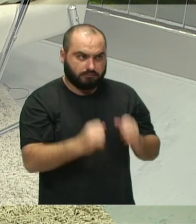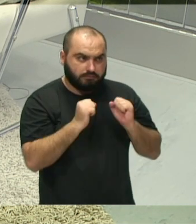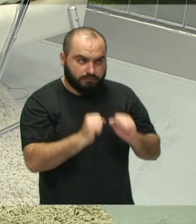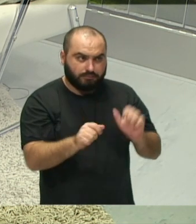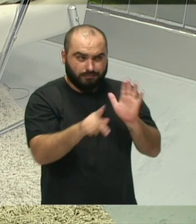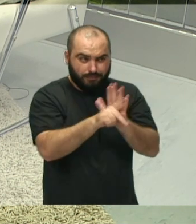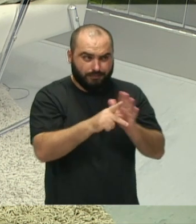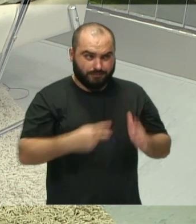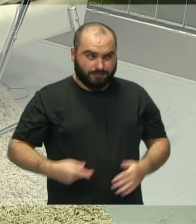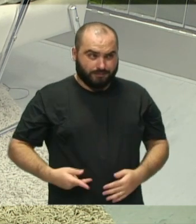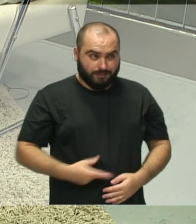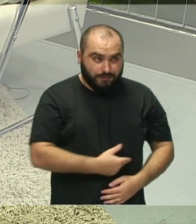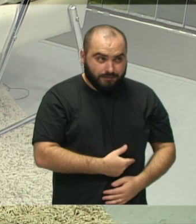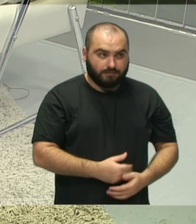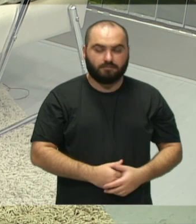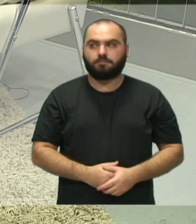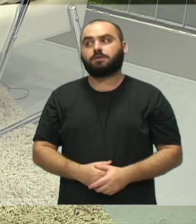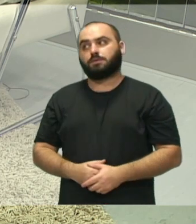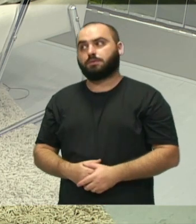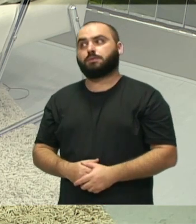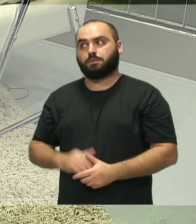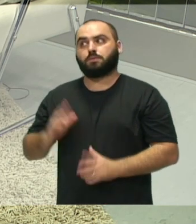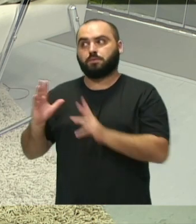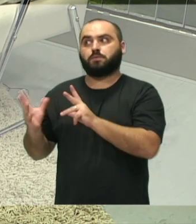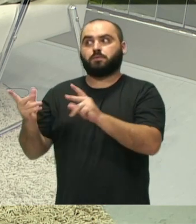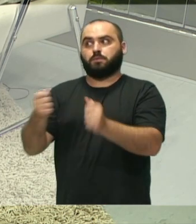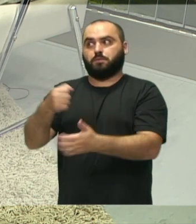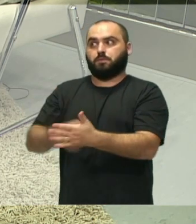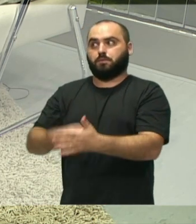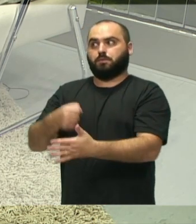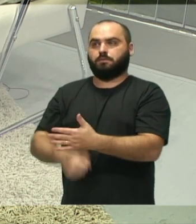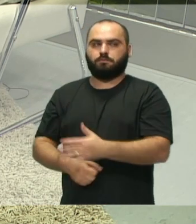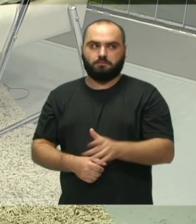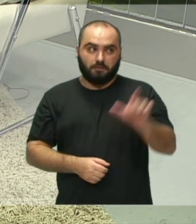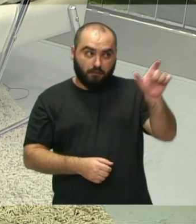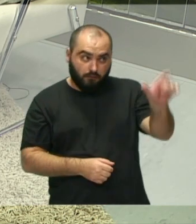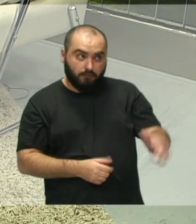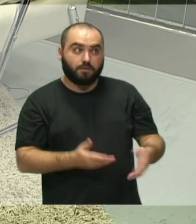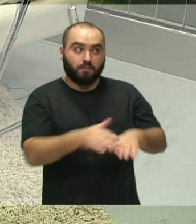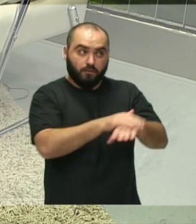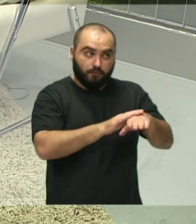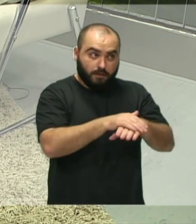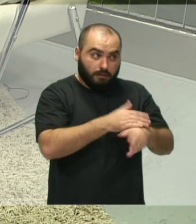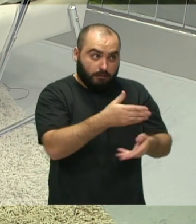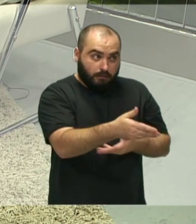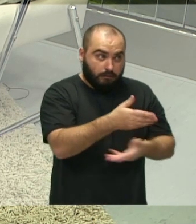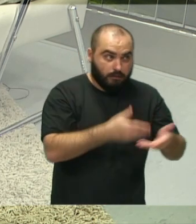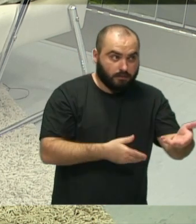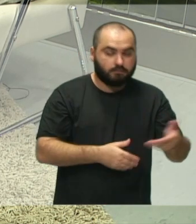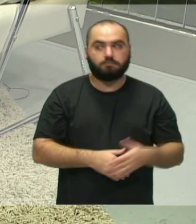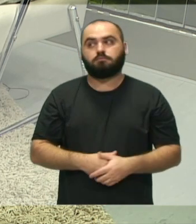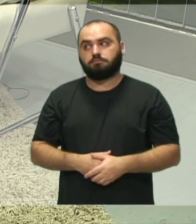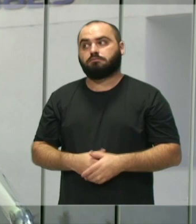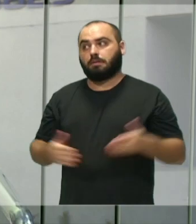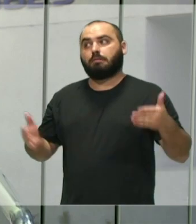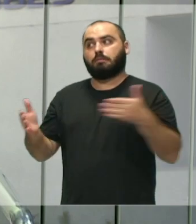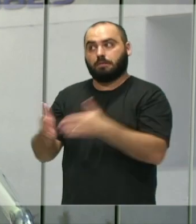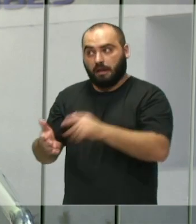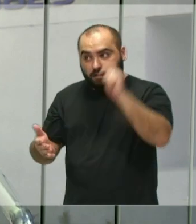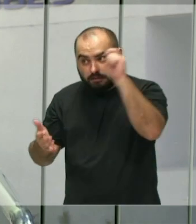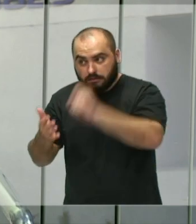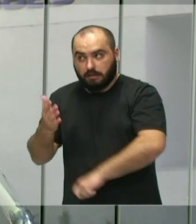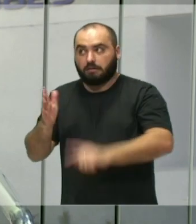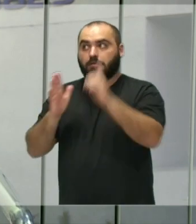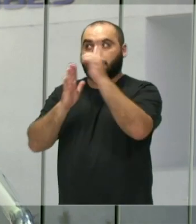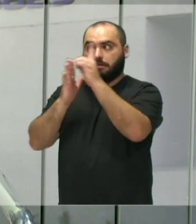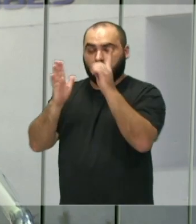de castração? É, tudo está sendo uma luta, né? A senhora ainda está dialogando ainda para ver a melhor viabilidade. a assinatura do decreto foi uma luta, até